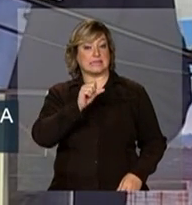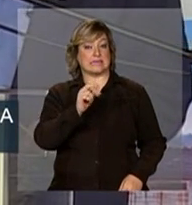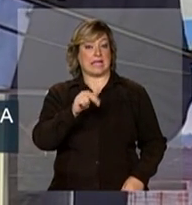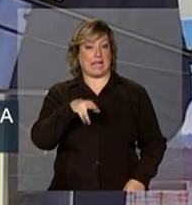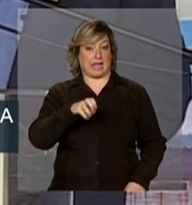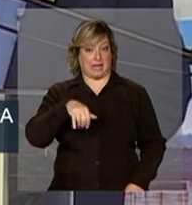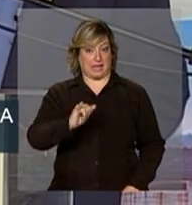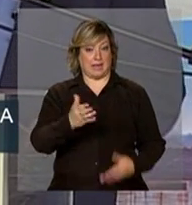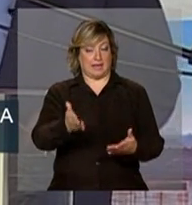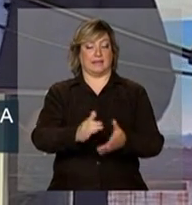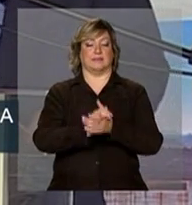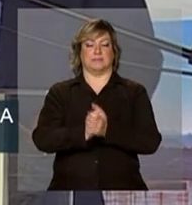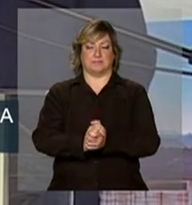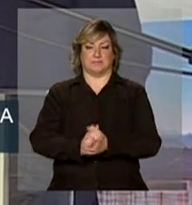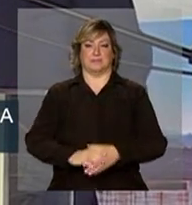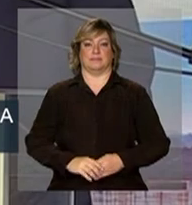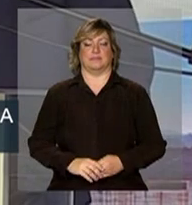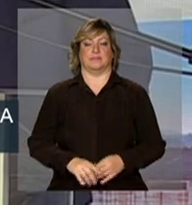José Sarney,